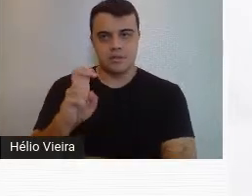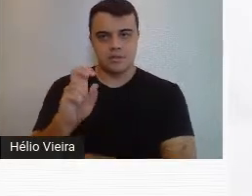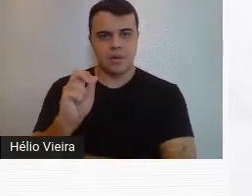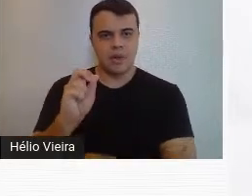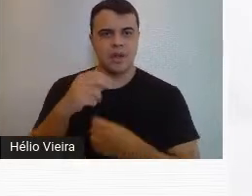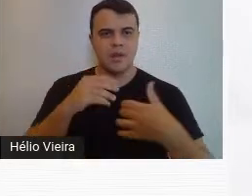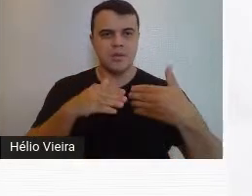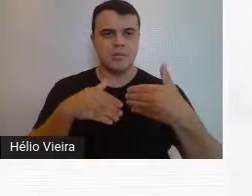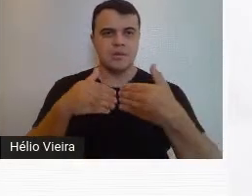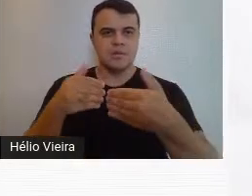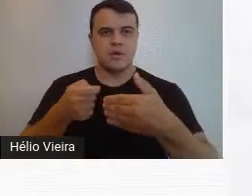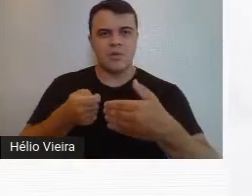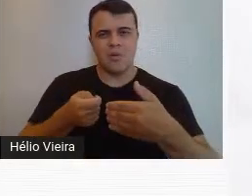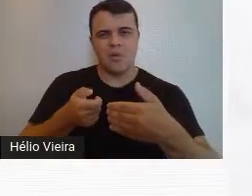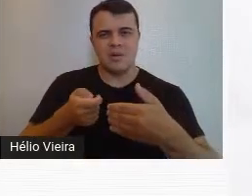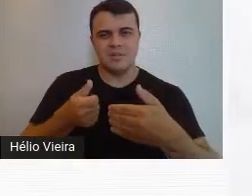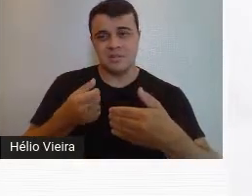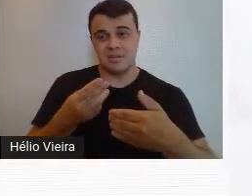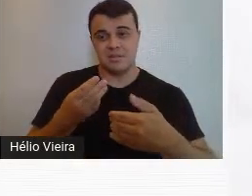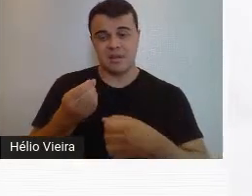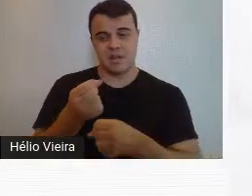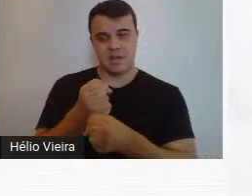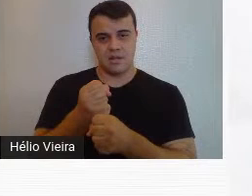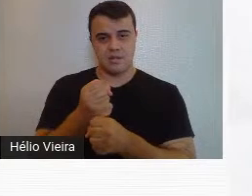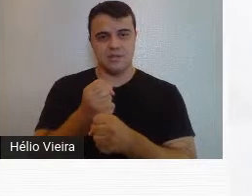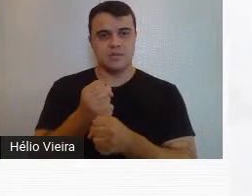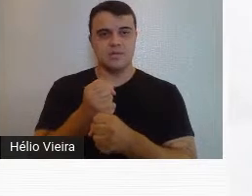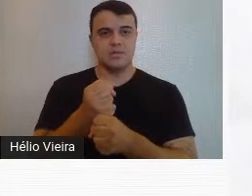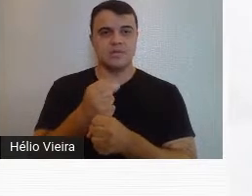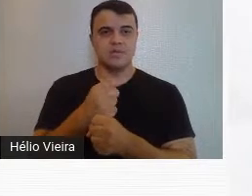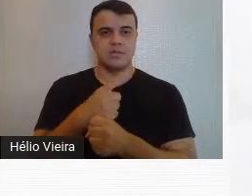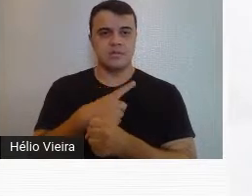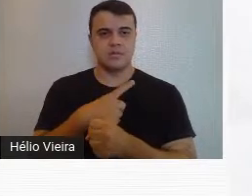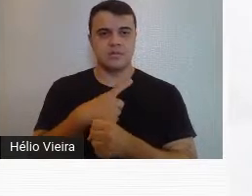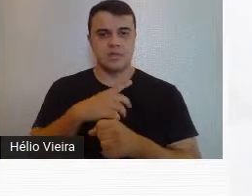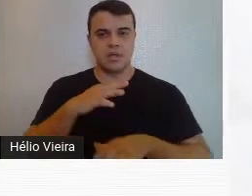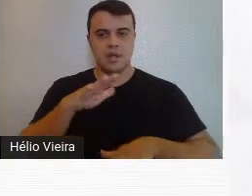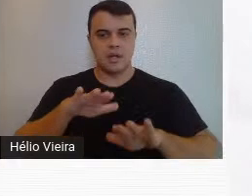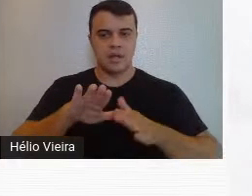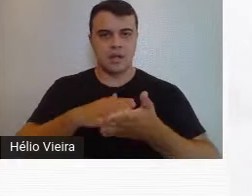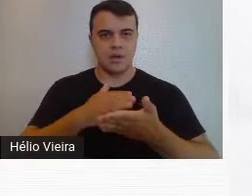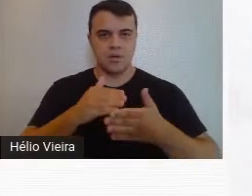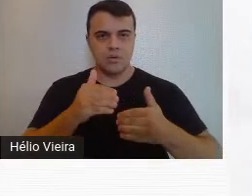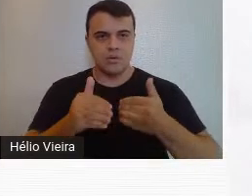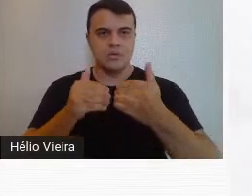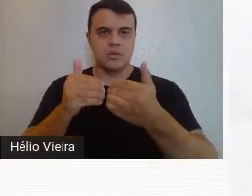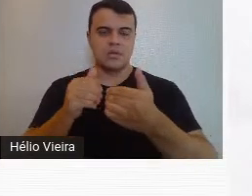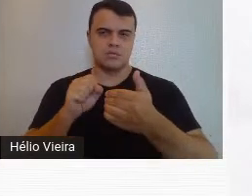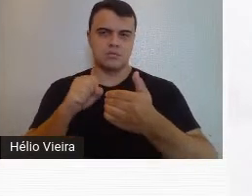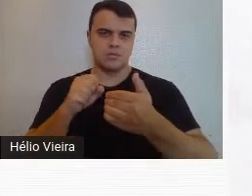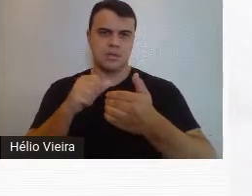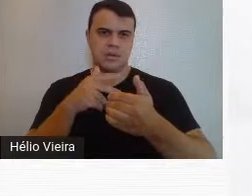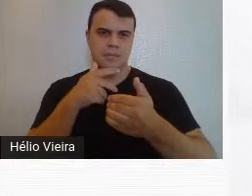então é um processo de quase 30 anos em que alguns avanços, alguns